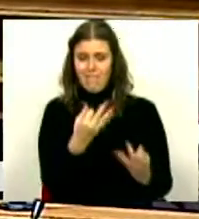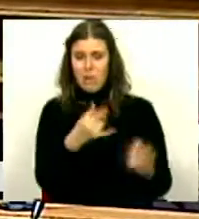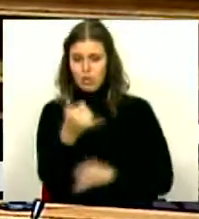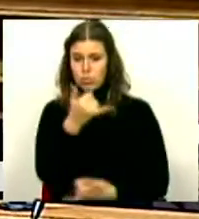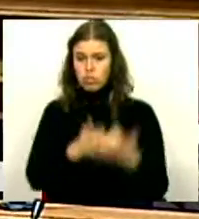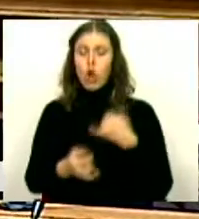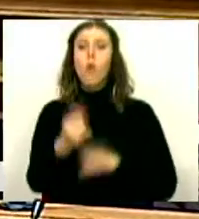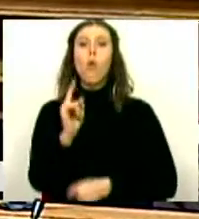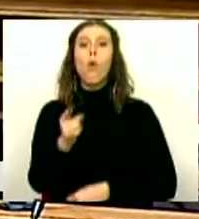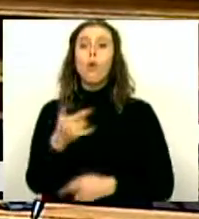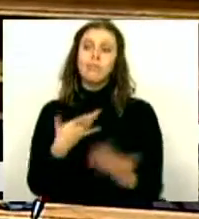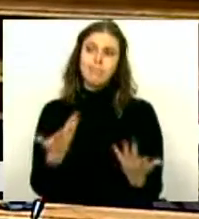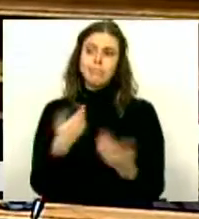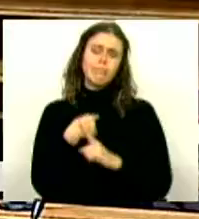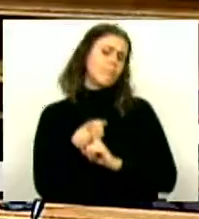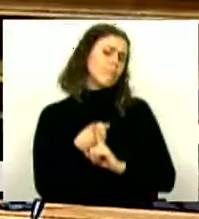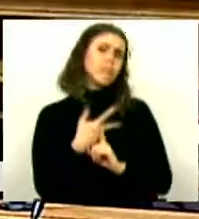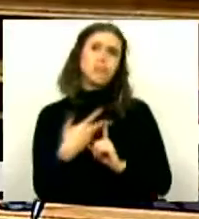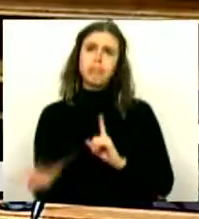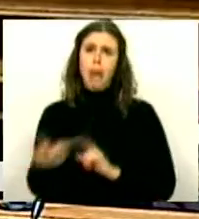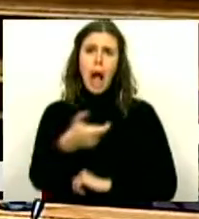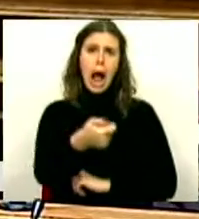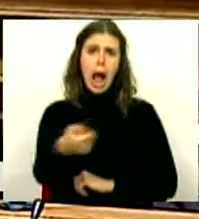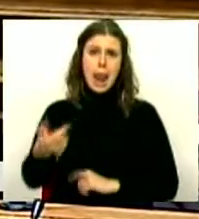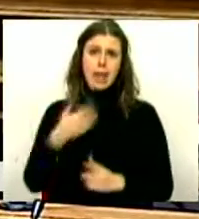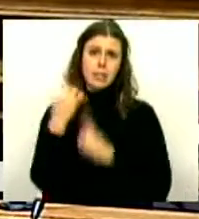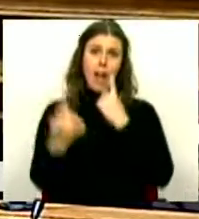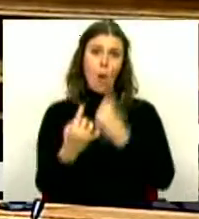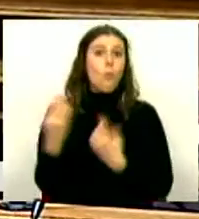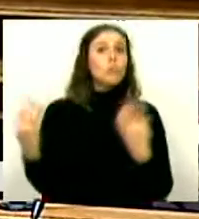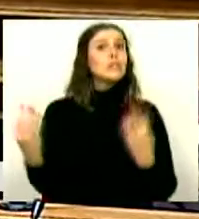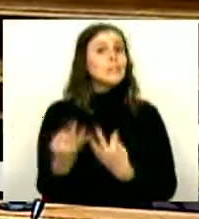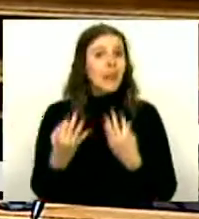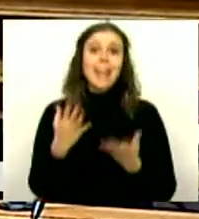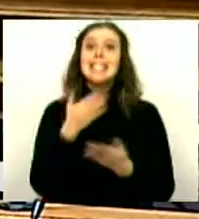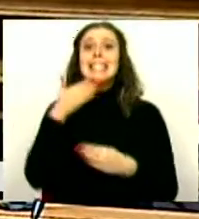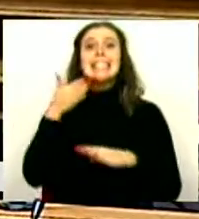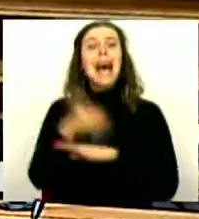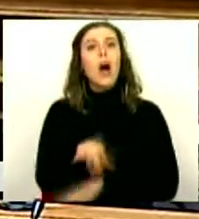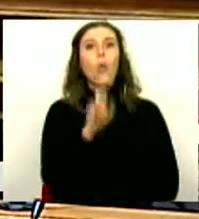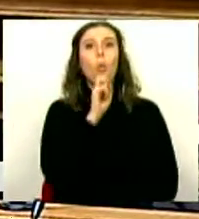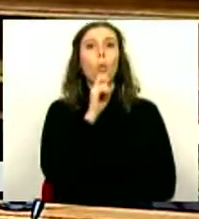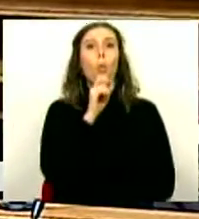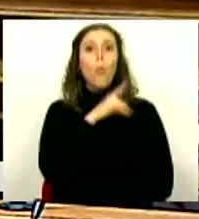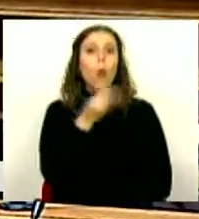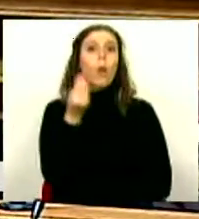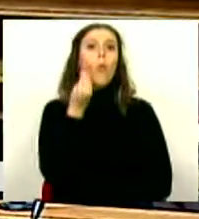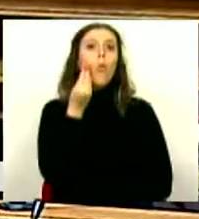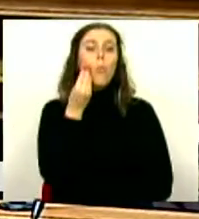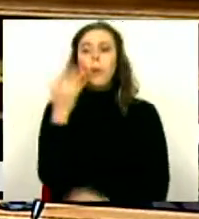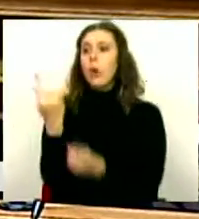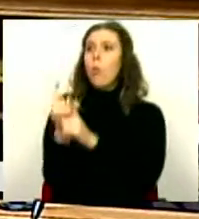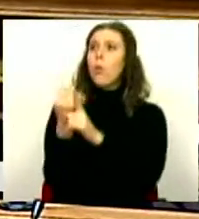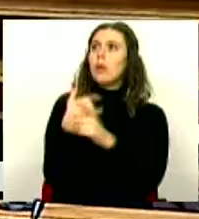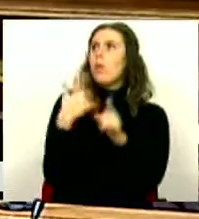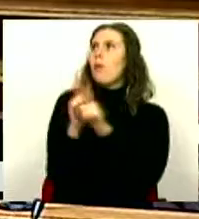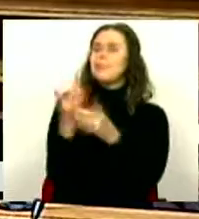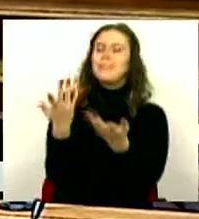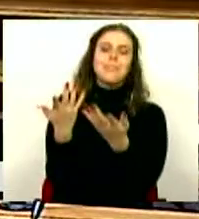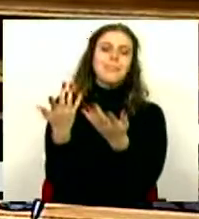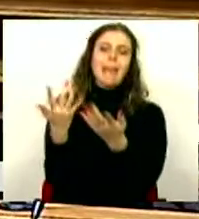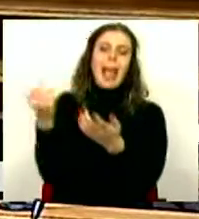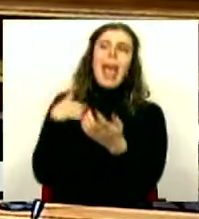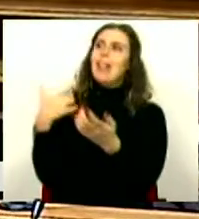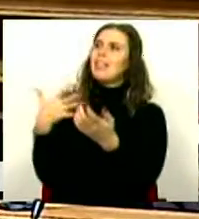ser substituído por uma multiplicidade de canais, alguns dos quais são acessíveis por operadores over the top, portanto,